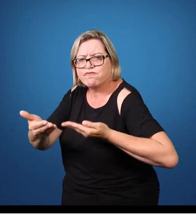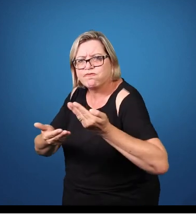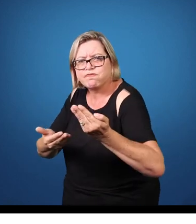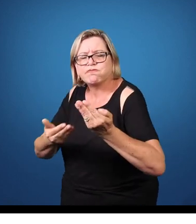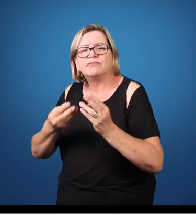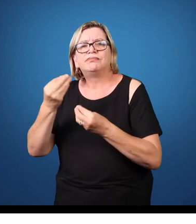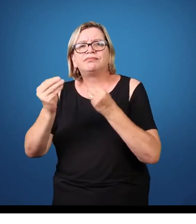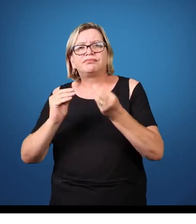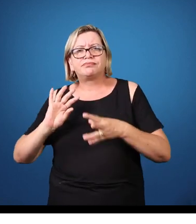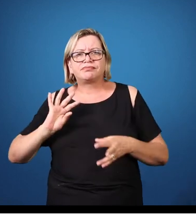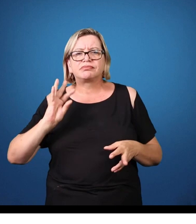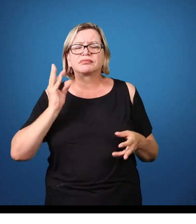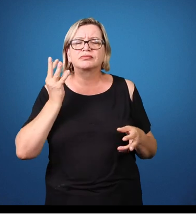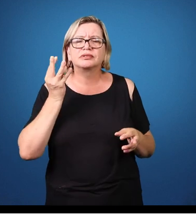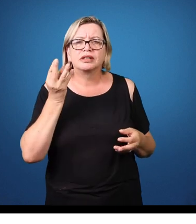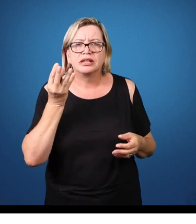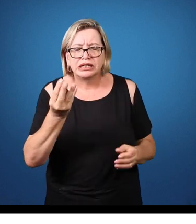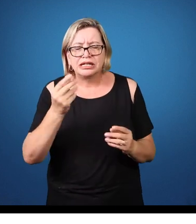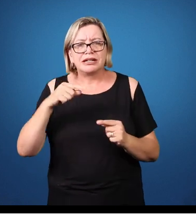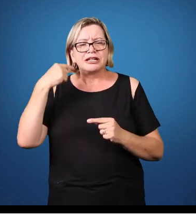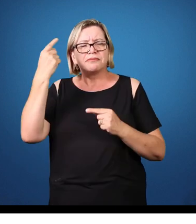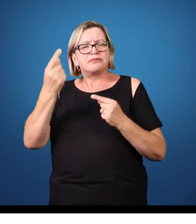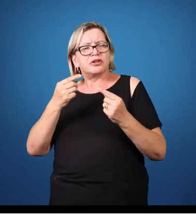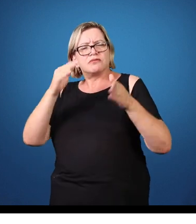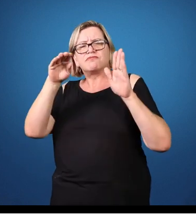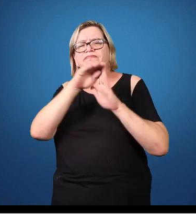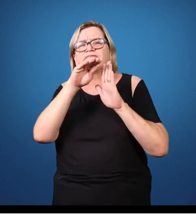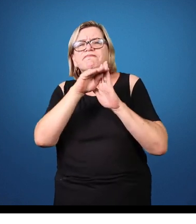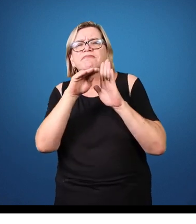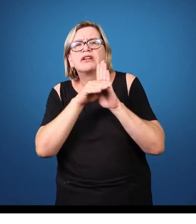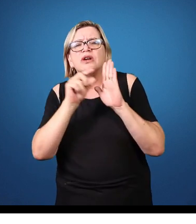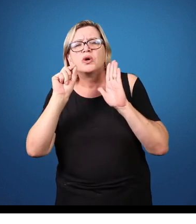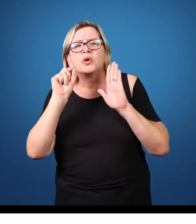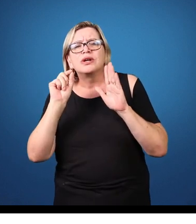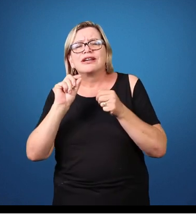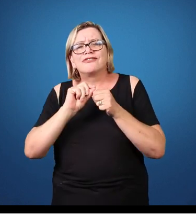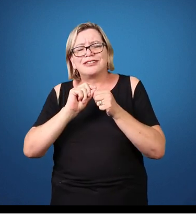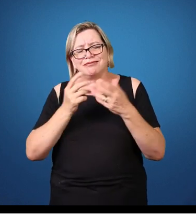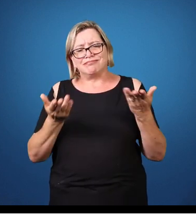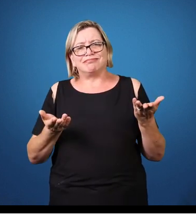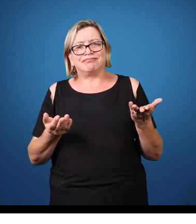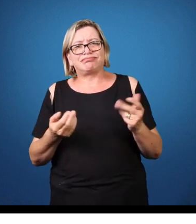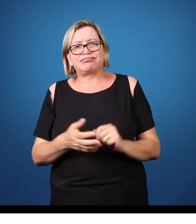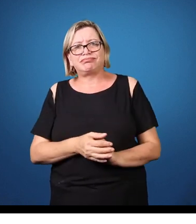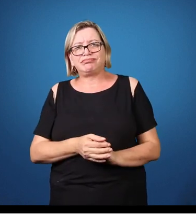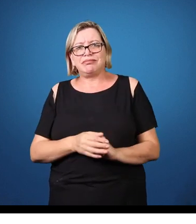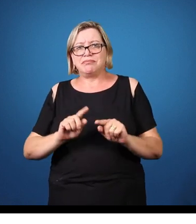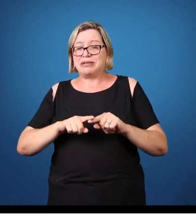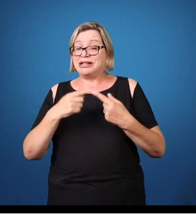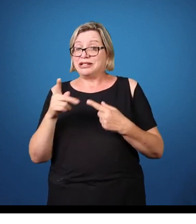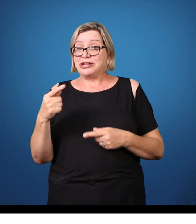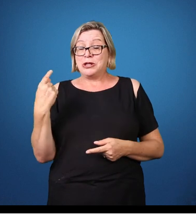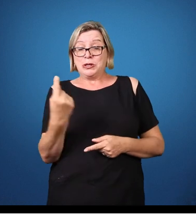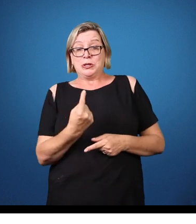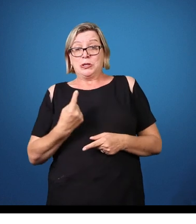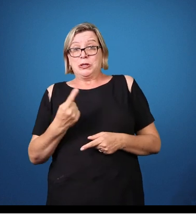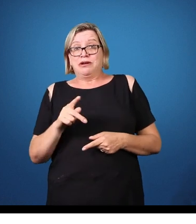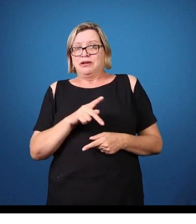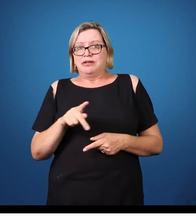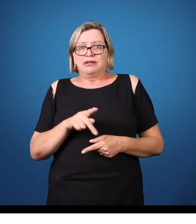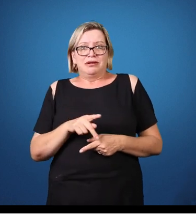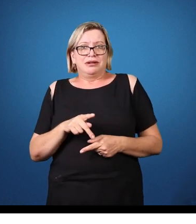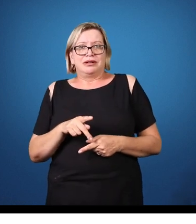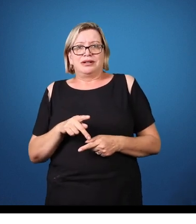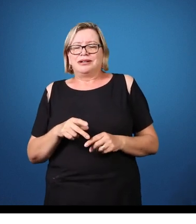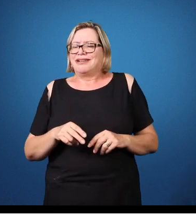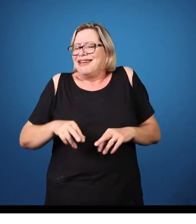adequado. Adequado, Mas ele não. Sozinho não? Não. Como um médico fosse dizer de como o professor deve